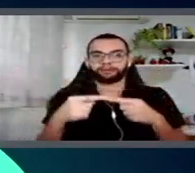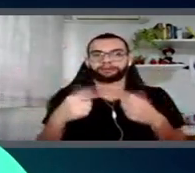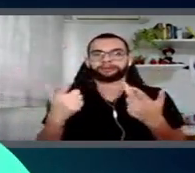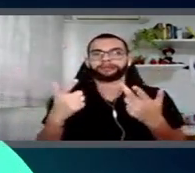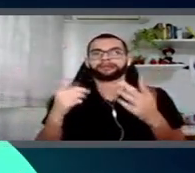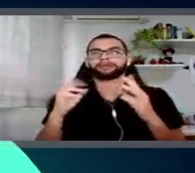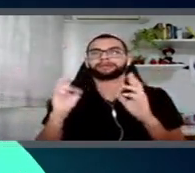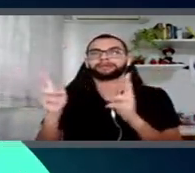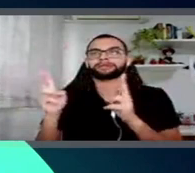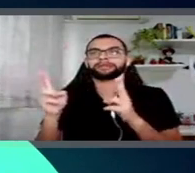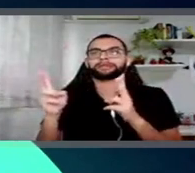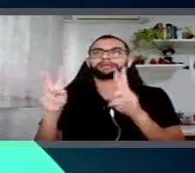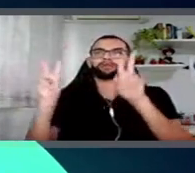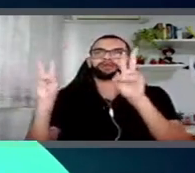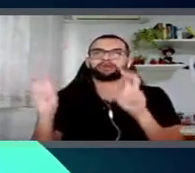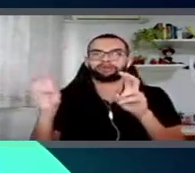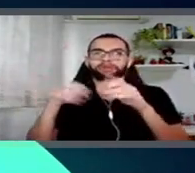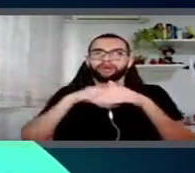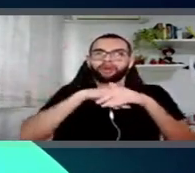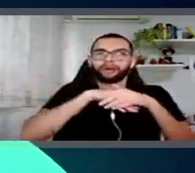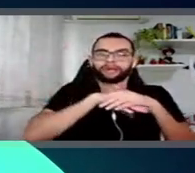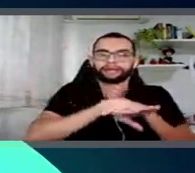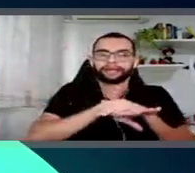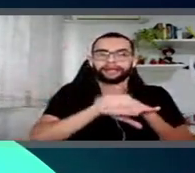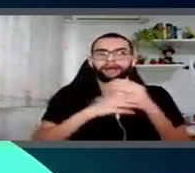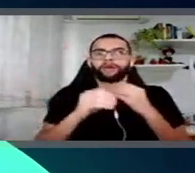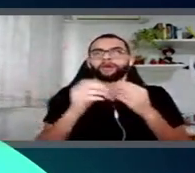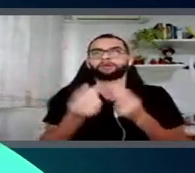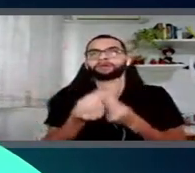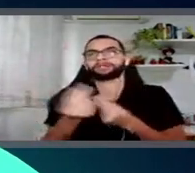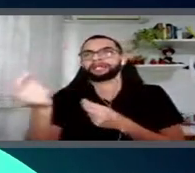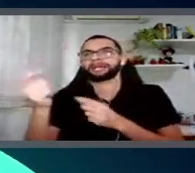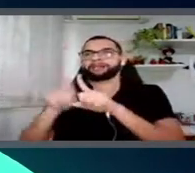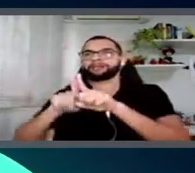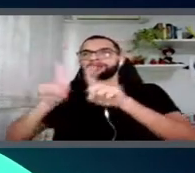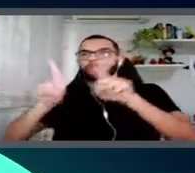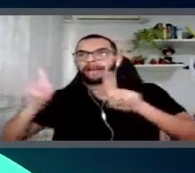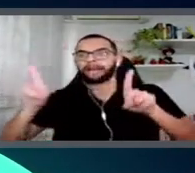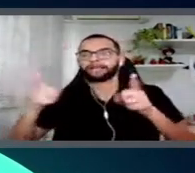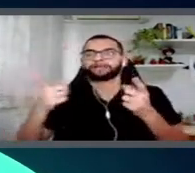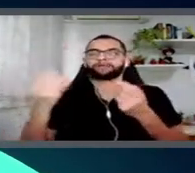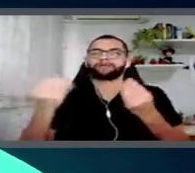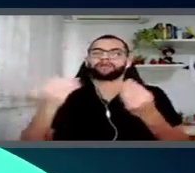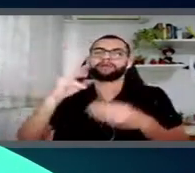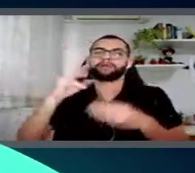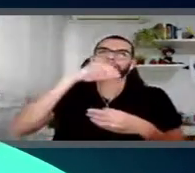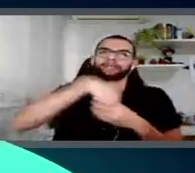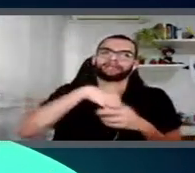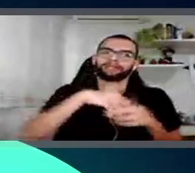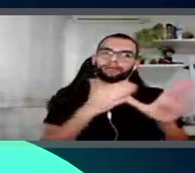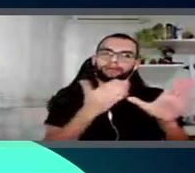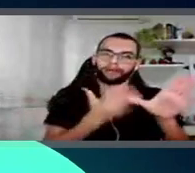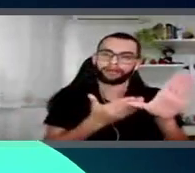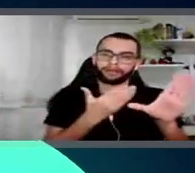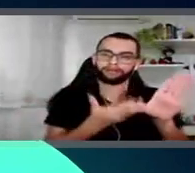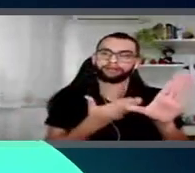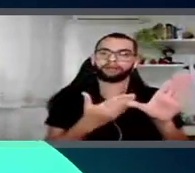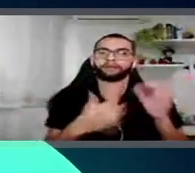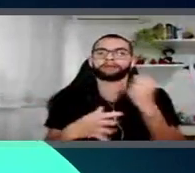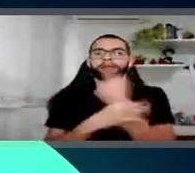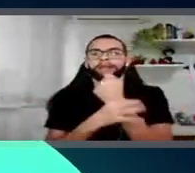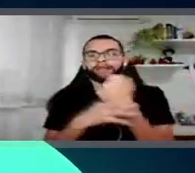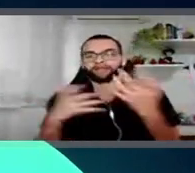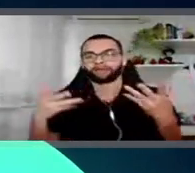armazenamento, de life cycle do dado, de você manter aquele dado ali dentro da plataforma, né? Garantindo uma